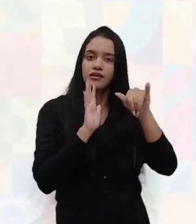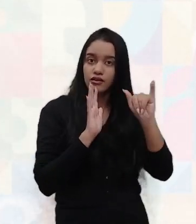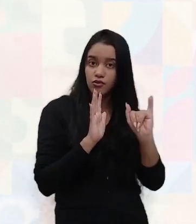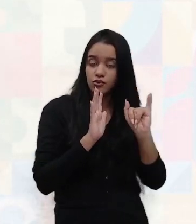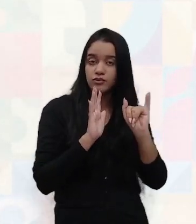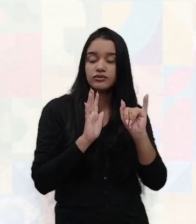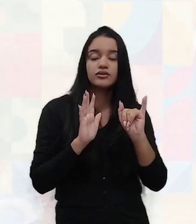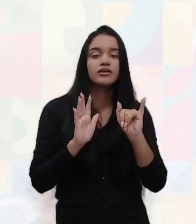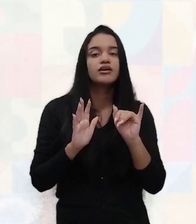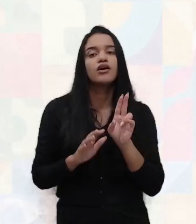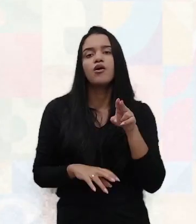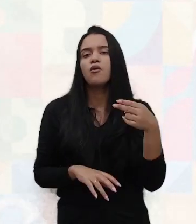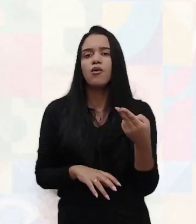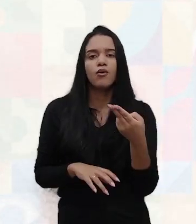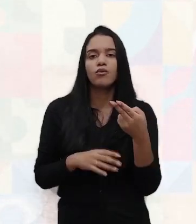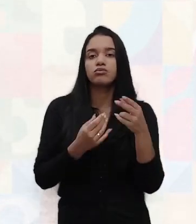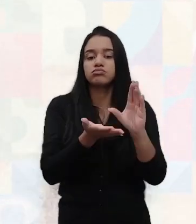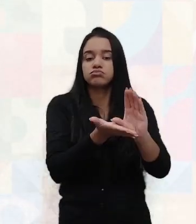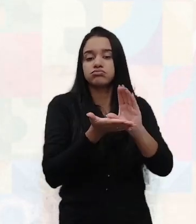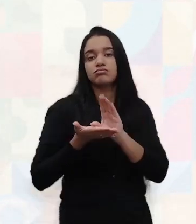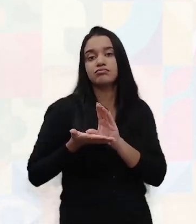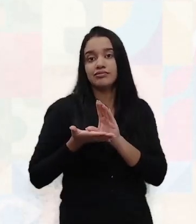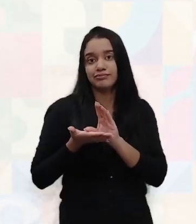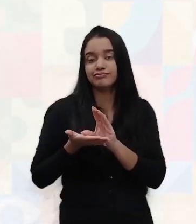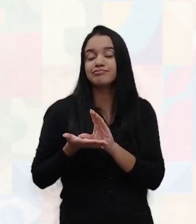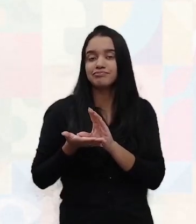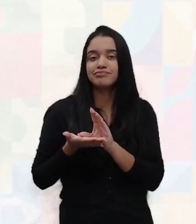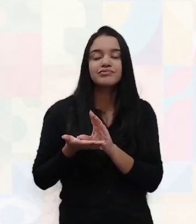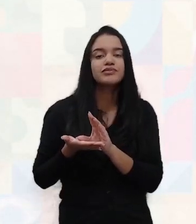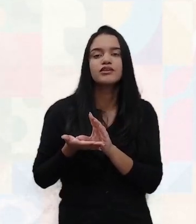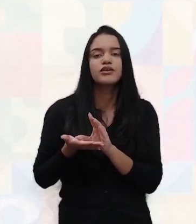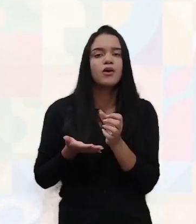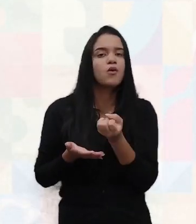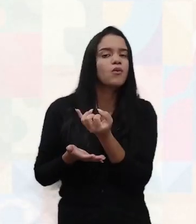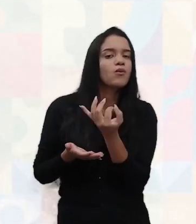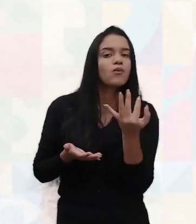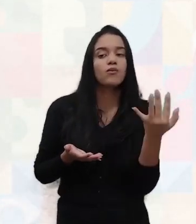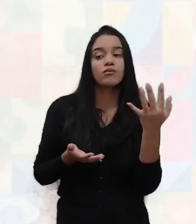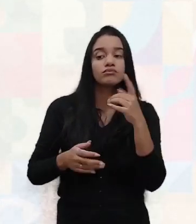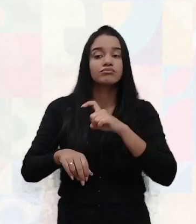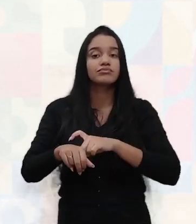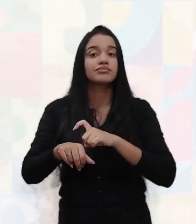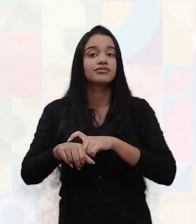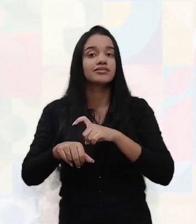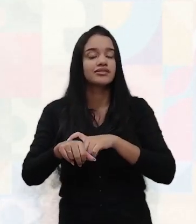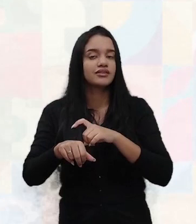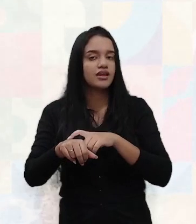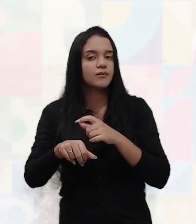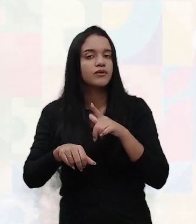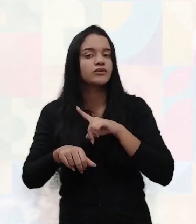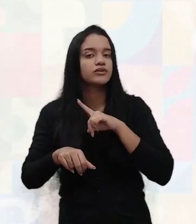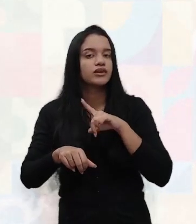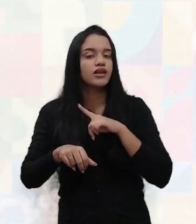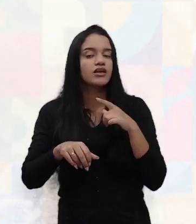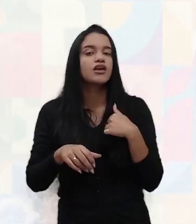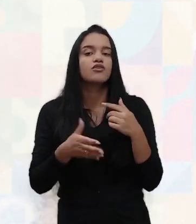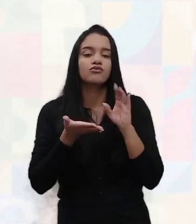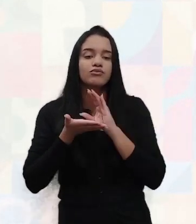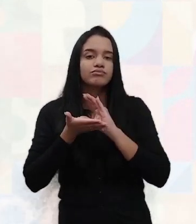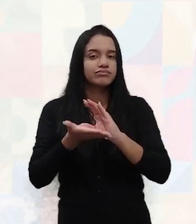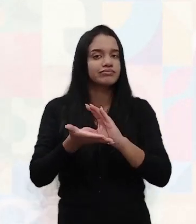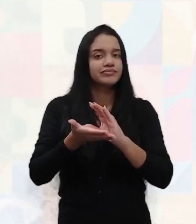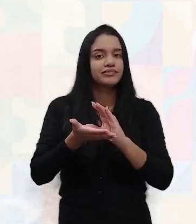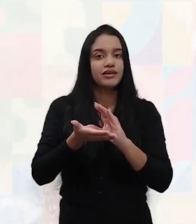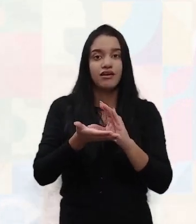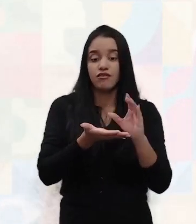ou o retorno do investimento. O quanto de tempo eu vou ter esse retorno. Eu vou fazer esse investimento e esse investimento